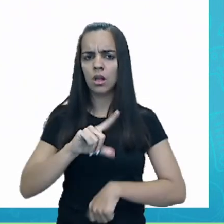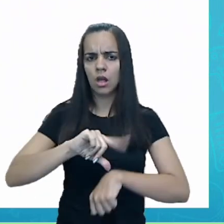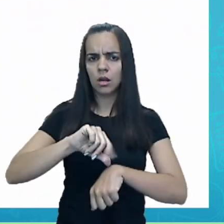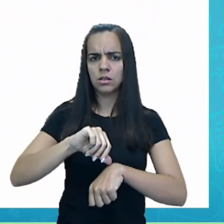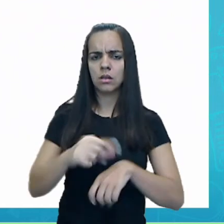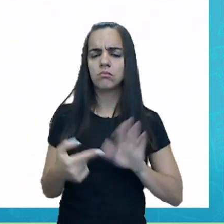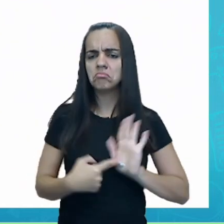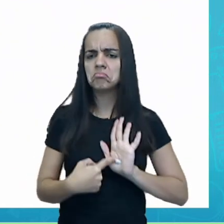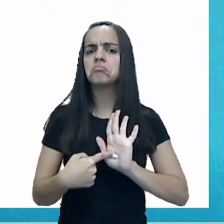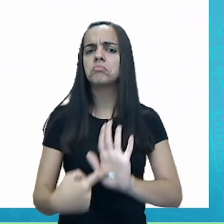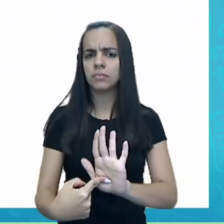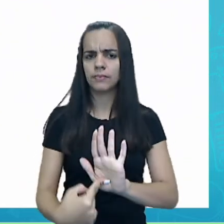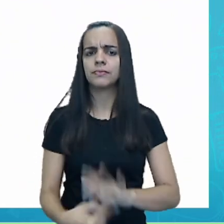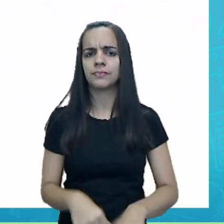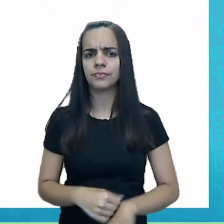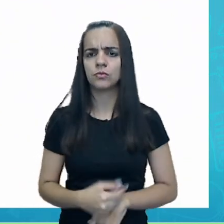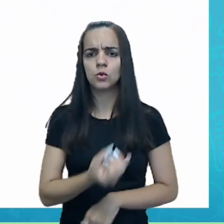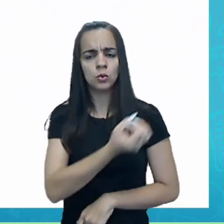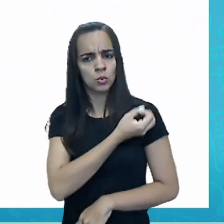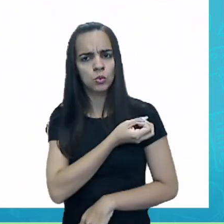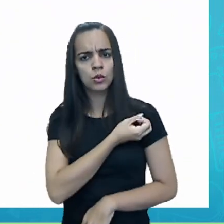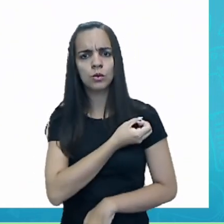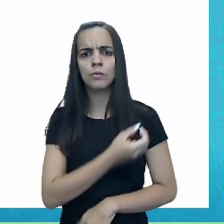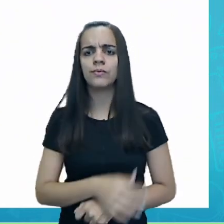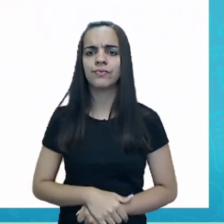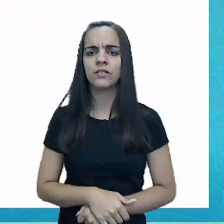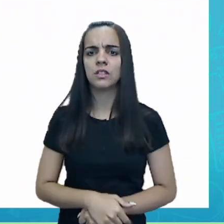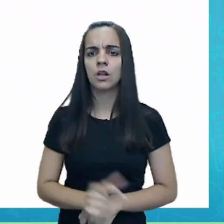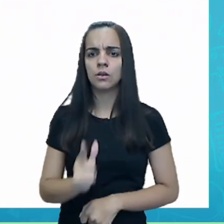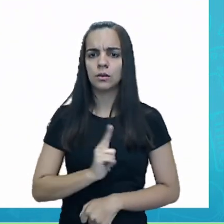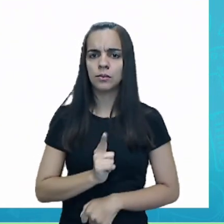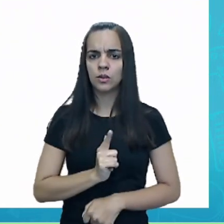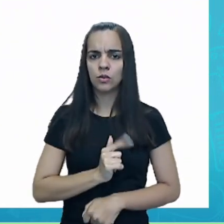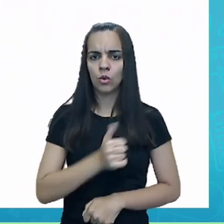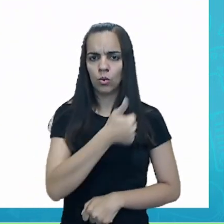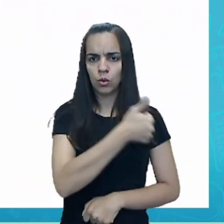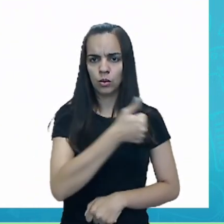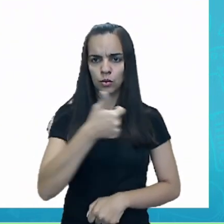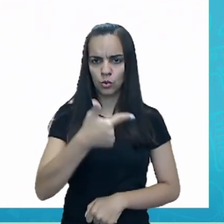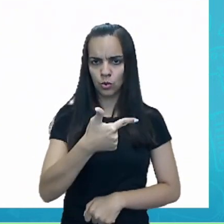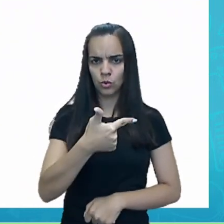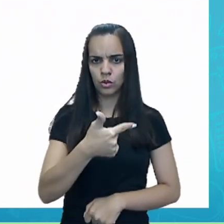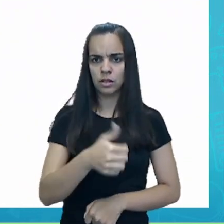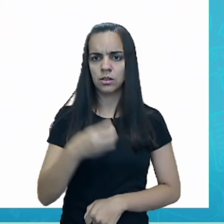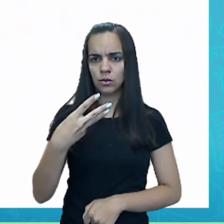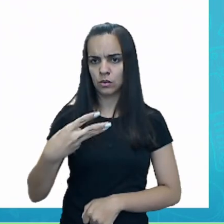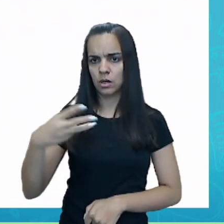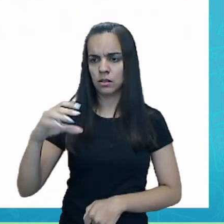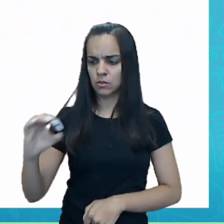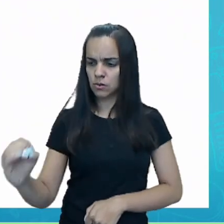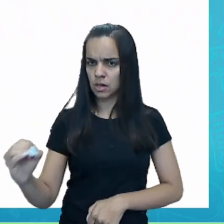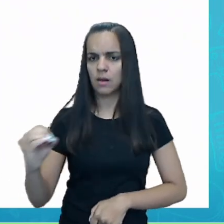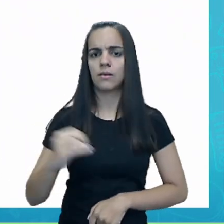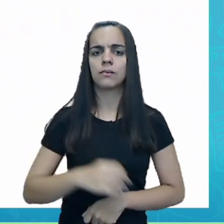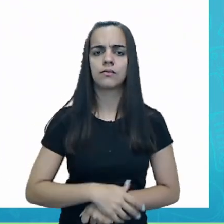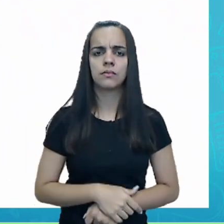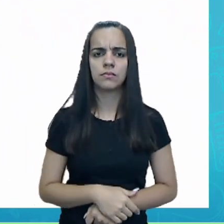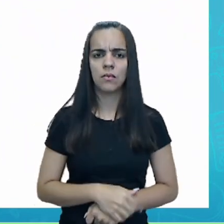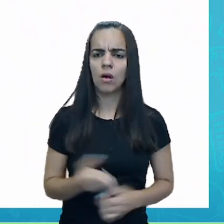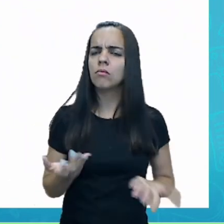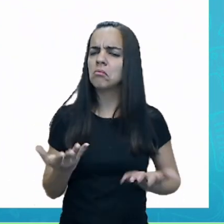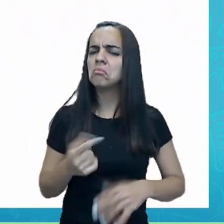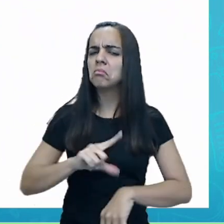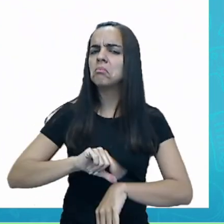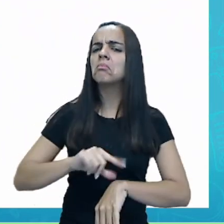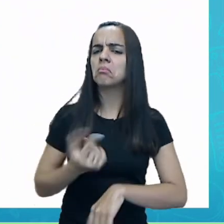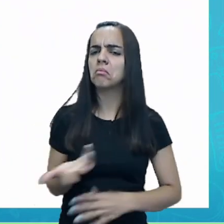representando através dos numerais. Aqui nós temos o 1, o 2, o 3 e o 0. Quantas horas